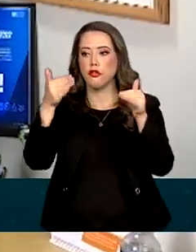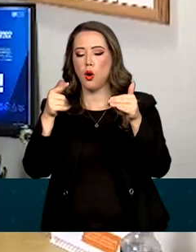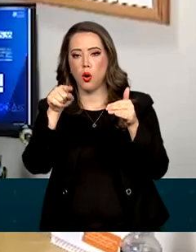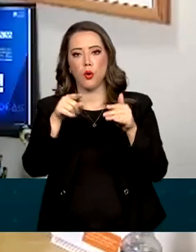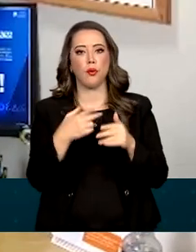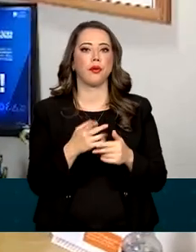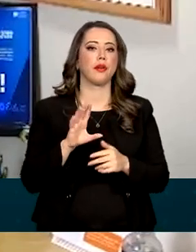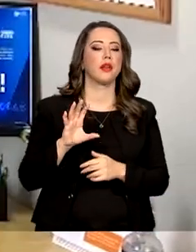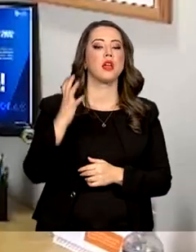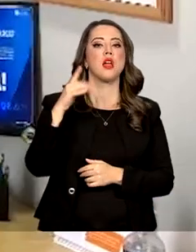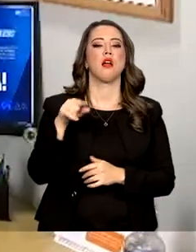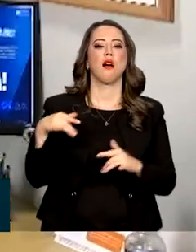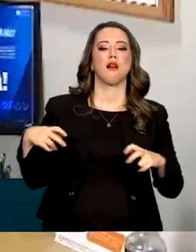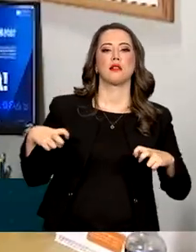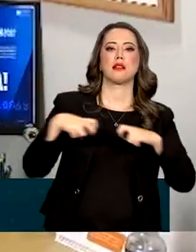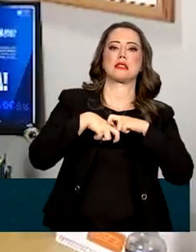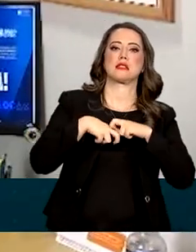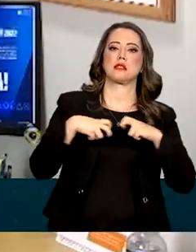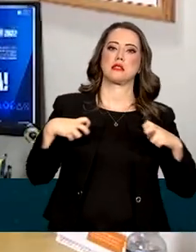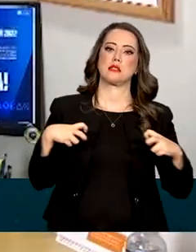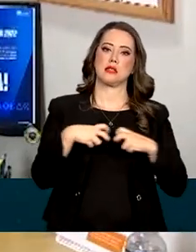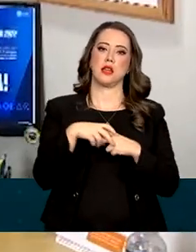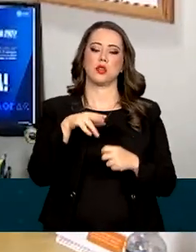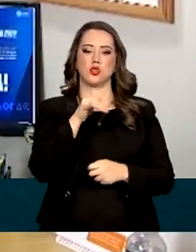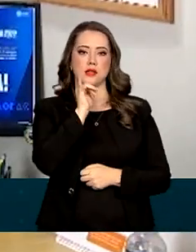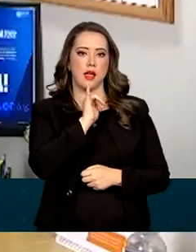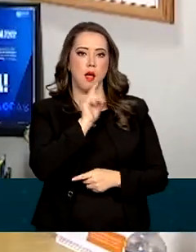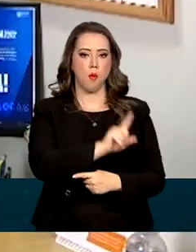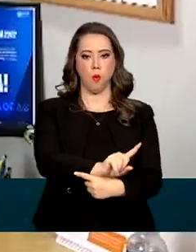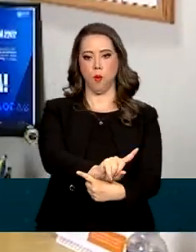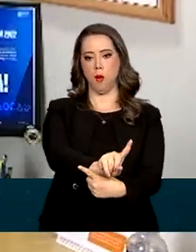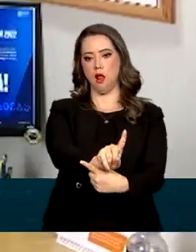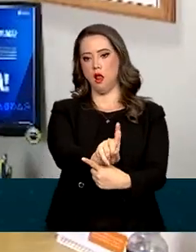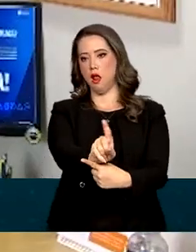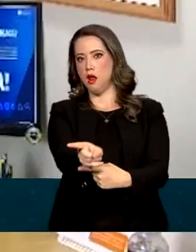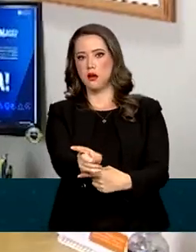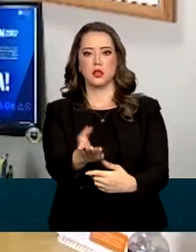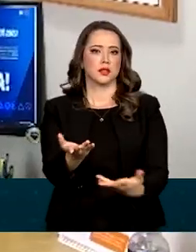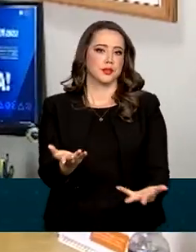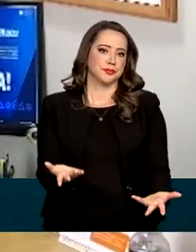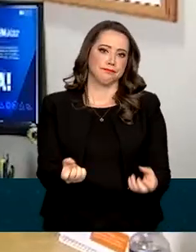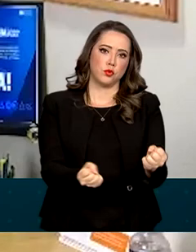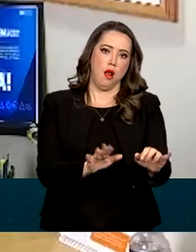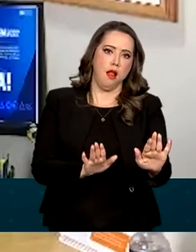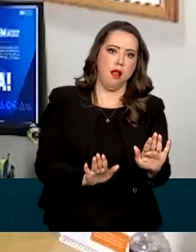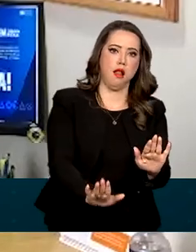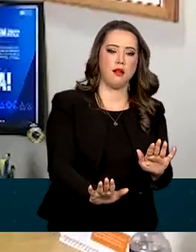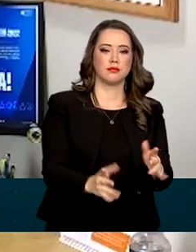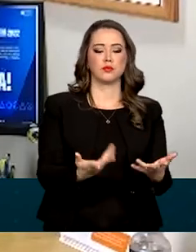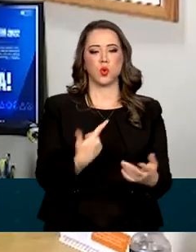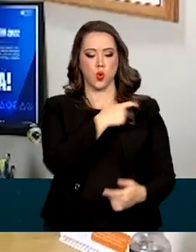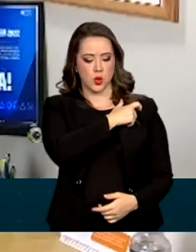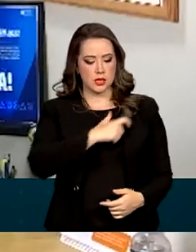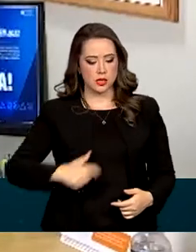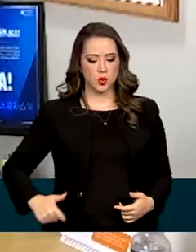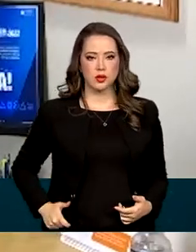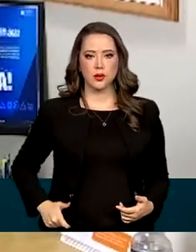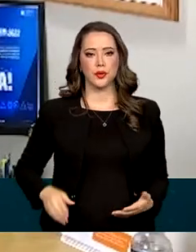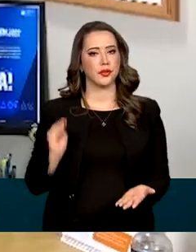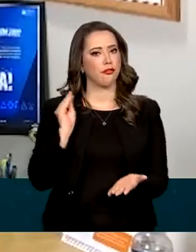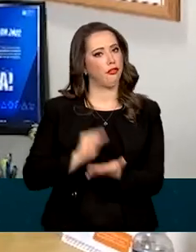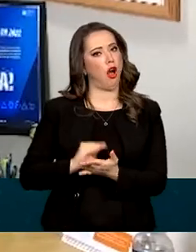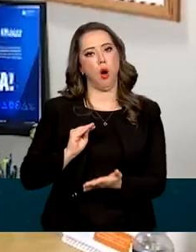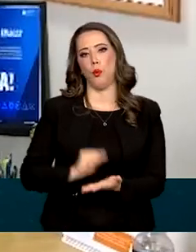acidentes, como por exemplo, excesso de velocidade, falta do uso do cinto de segurança por todos os